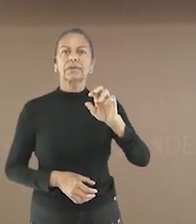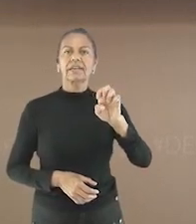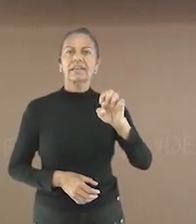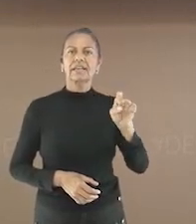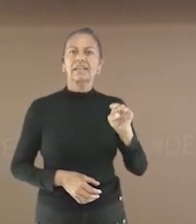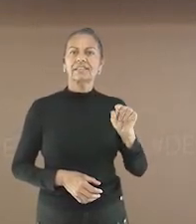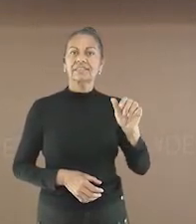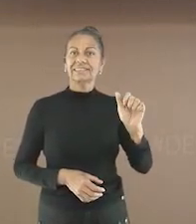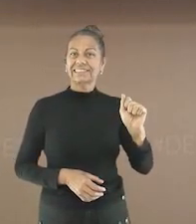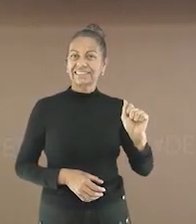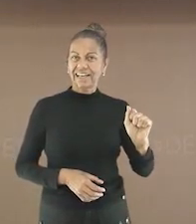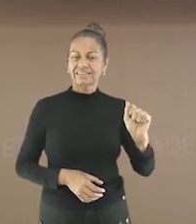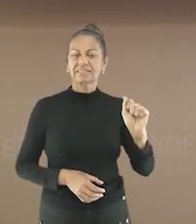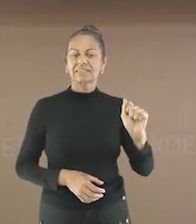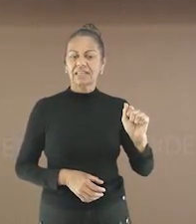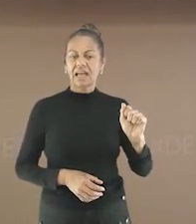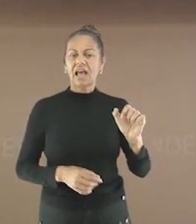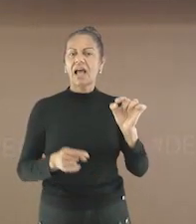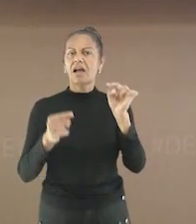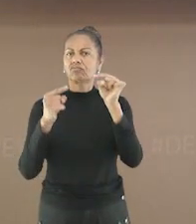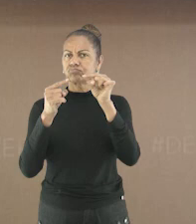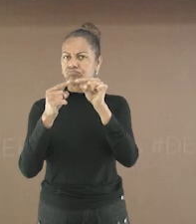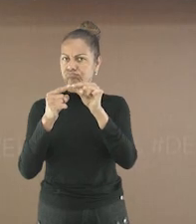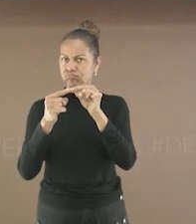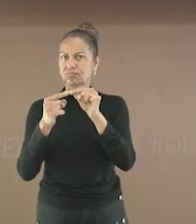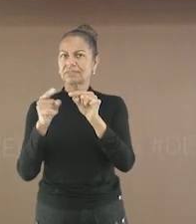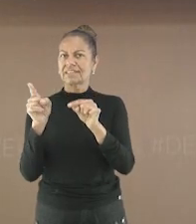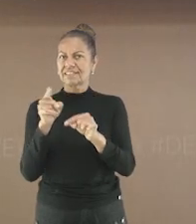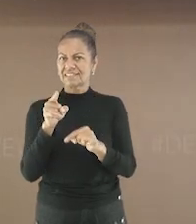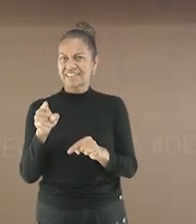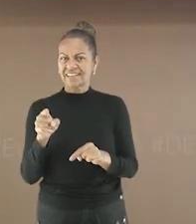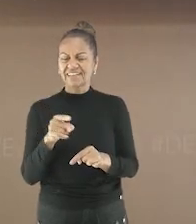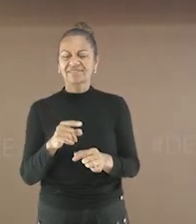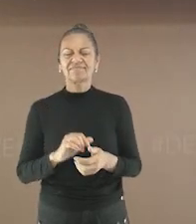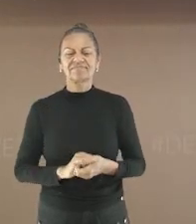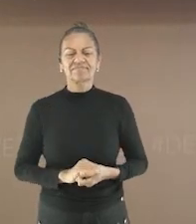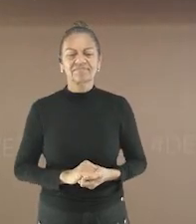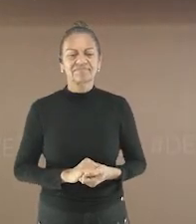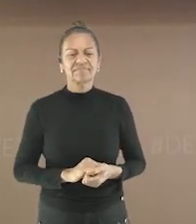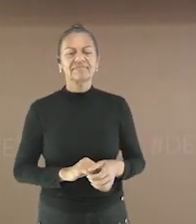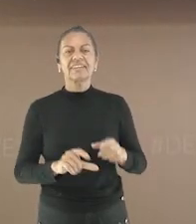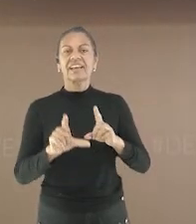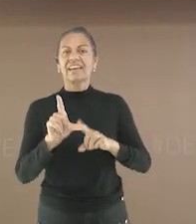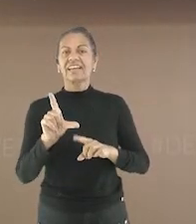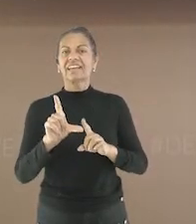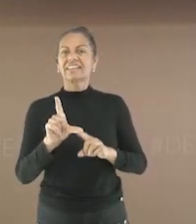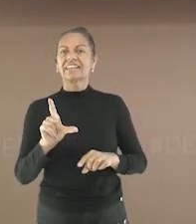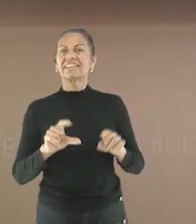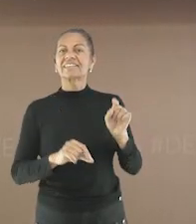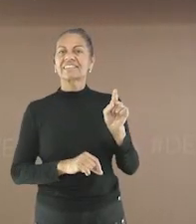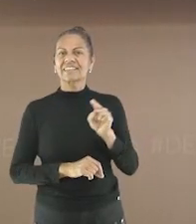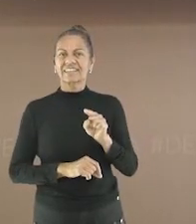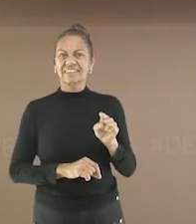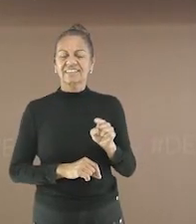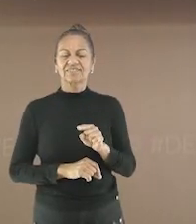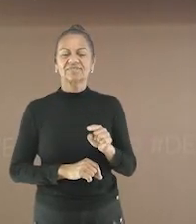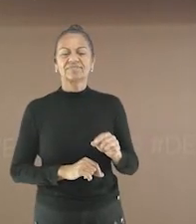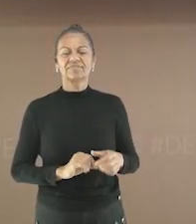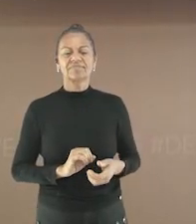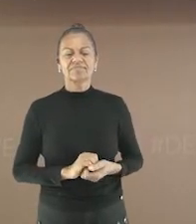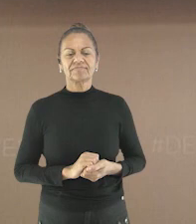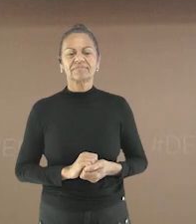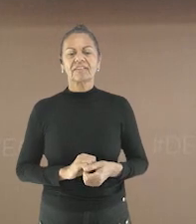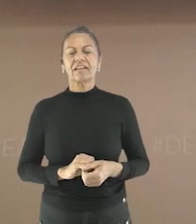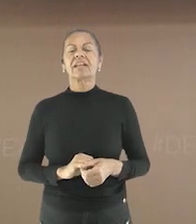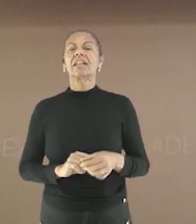palavras Natureza Zebra Beleza E vizinho Aqui as palavras são escritas